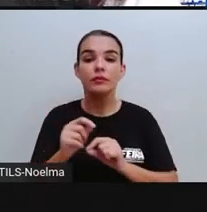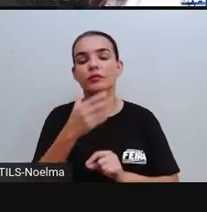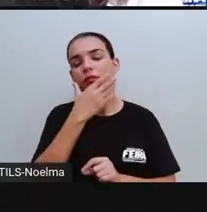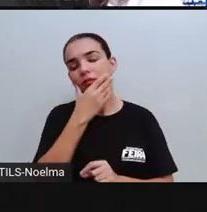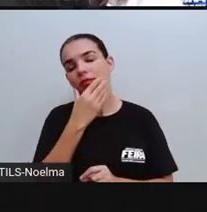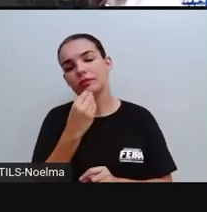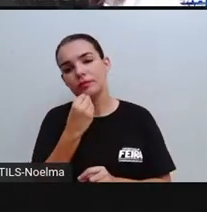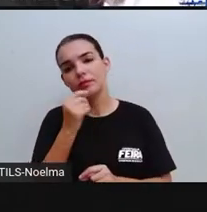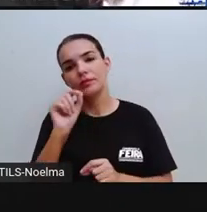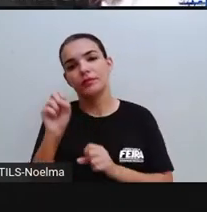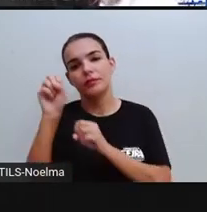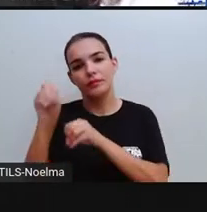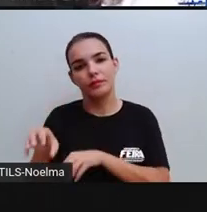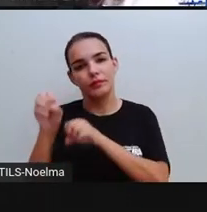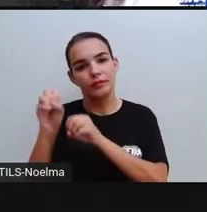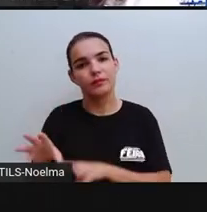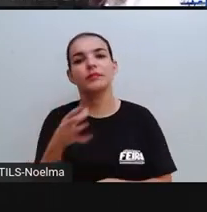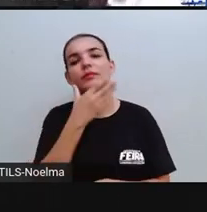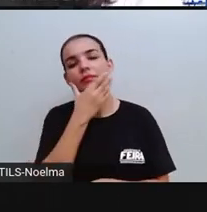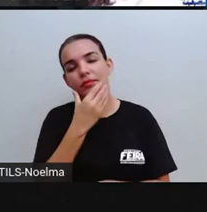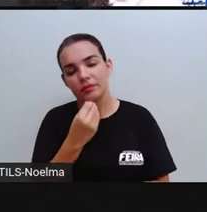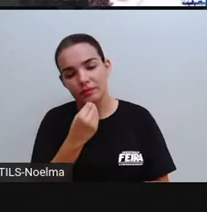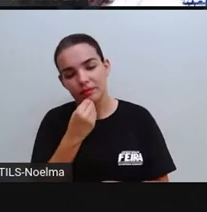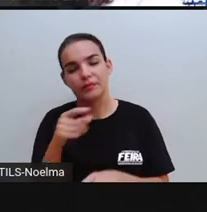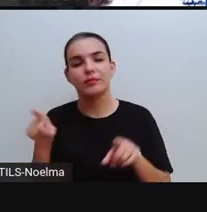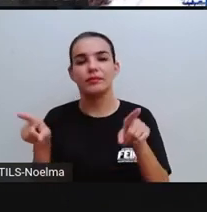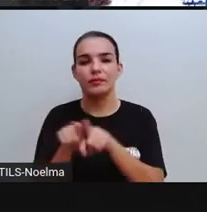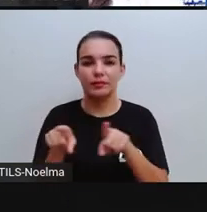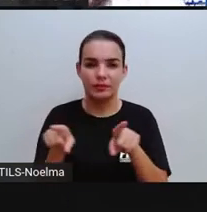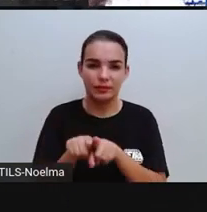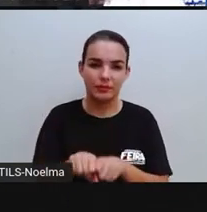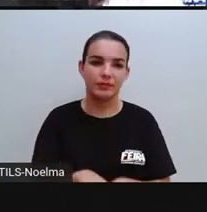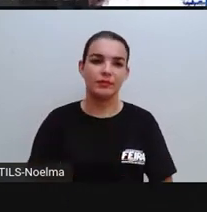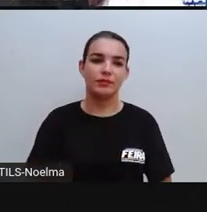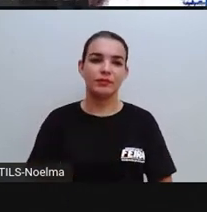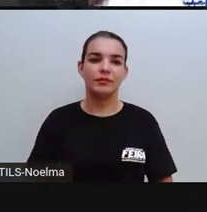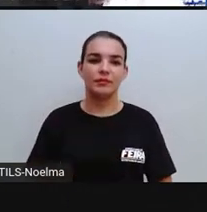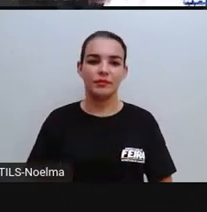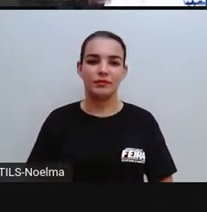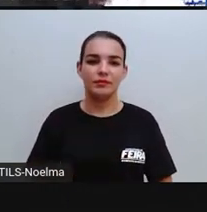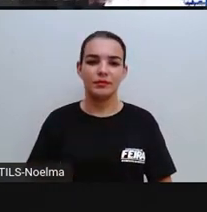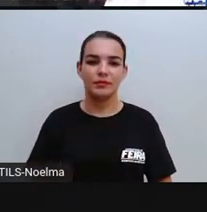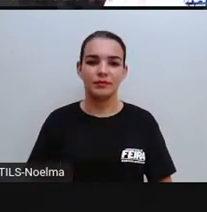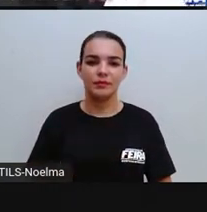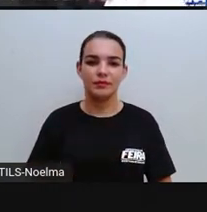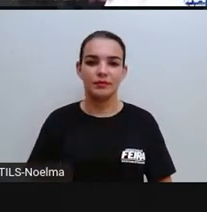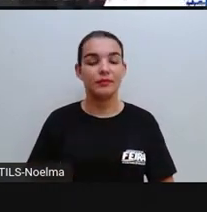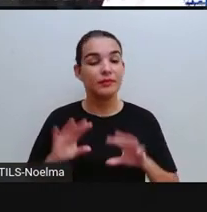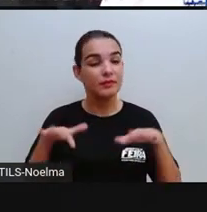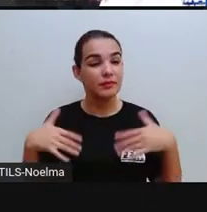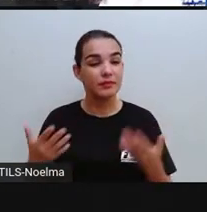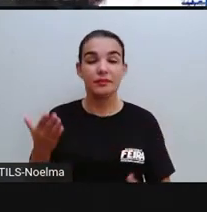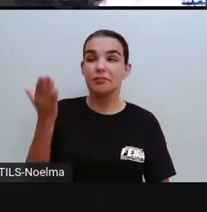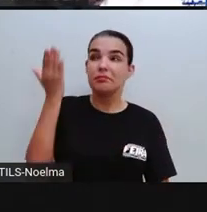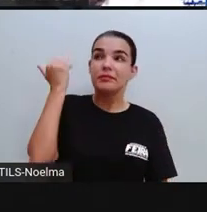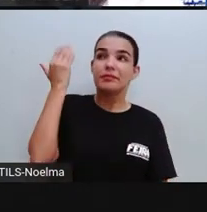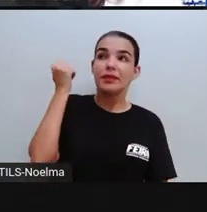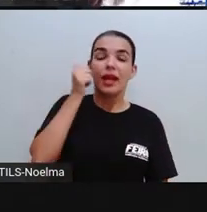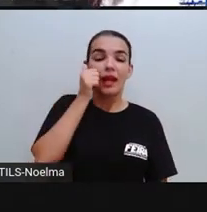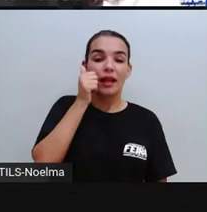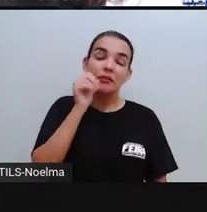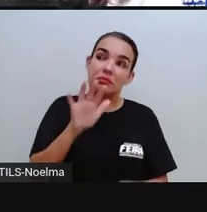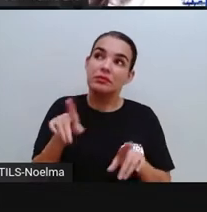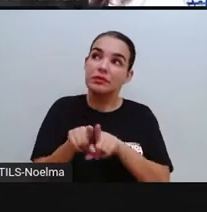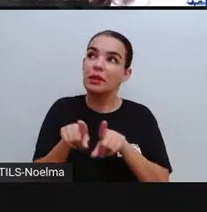quem dava aula aí para os meninos eram os professores, né? Homens. Então, provavelmente, lá na turma das meninas